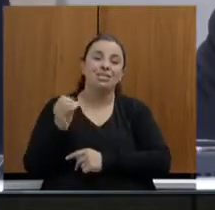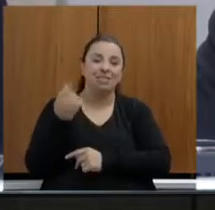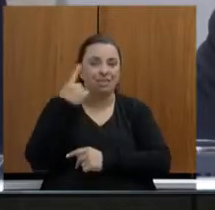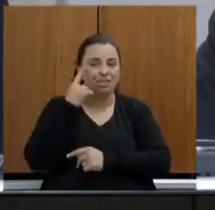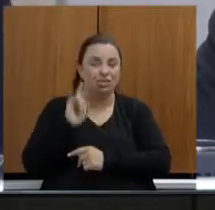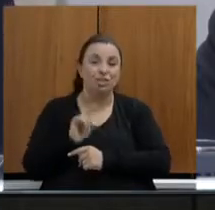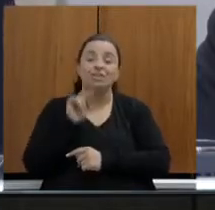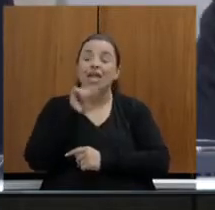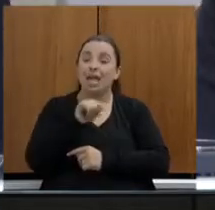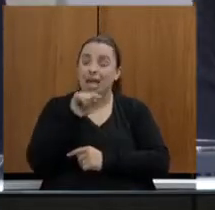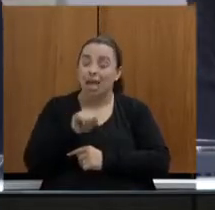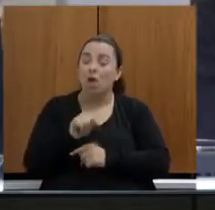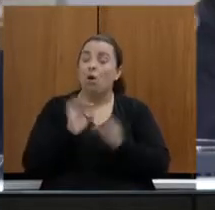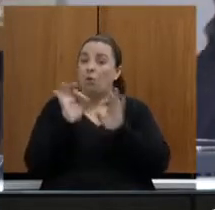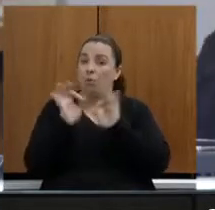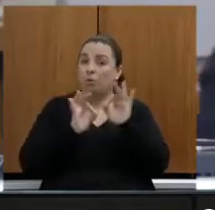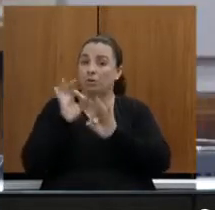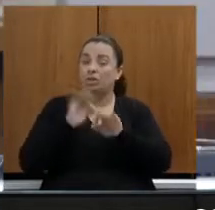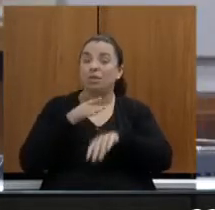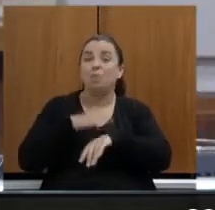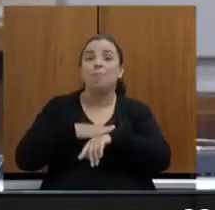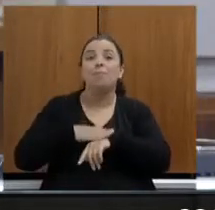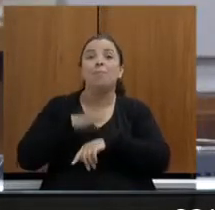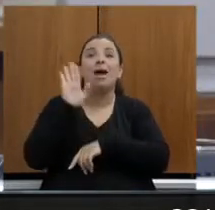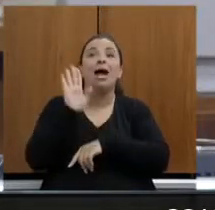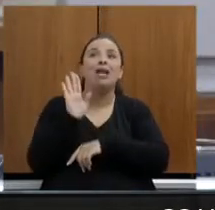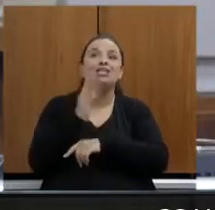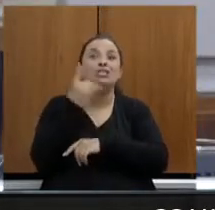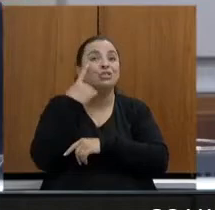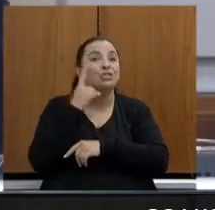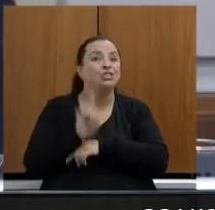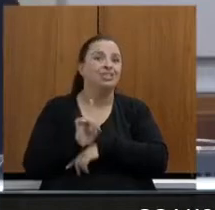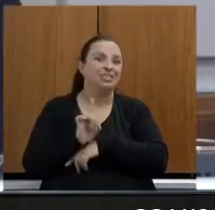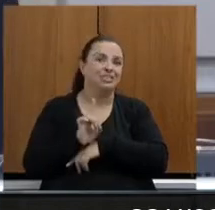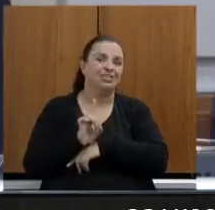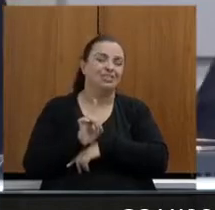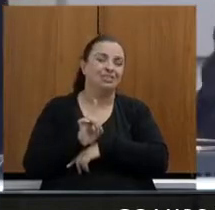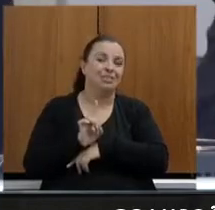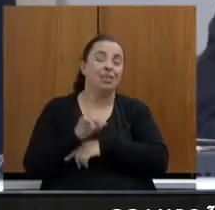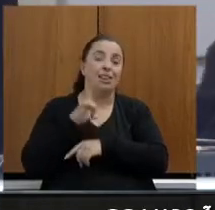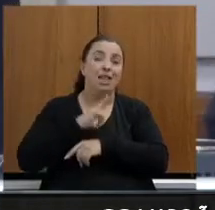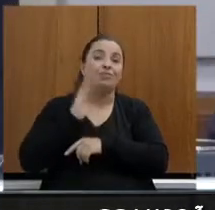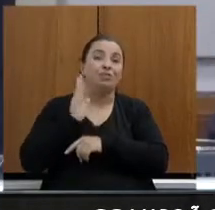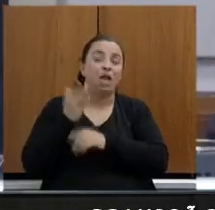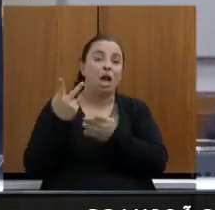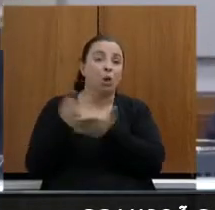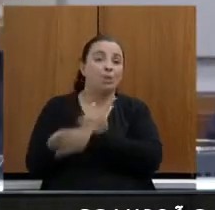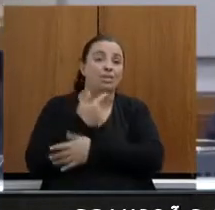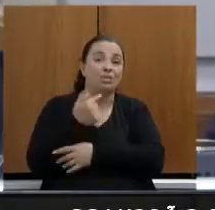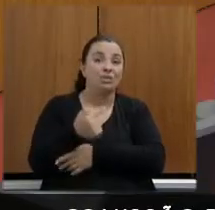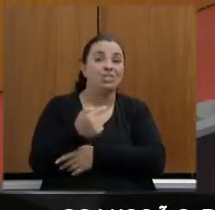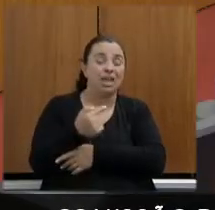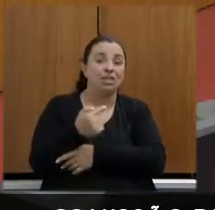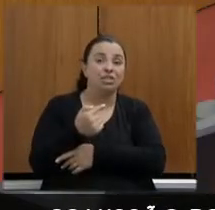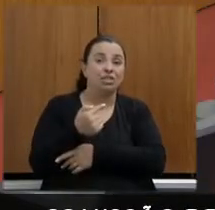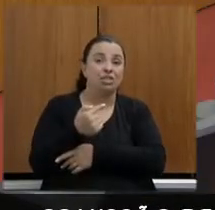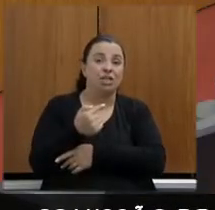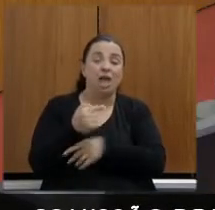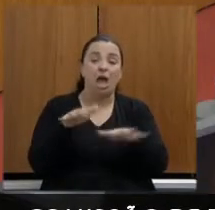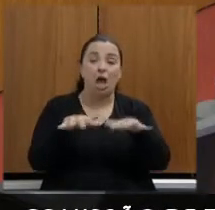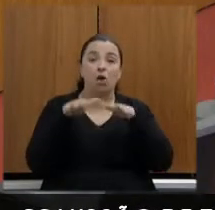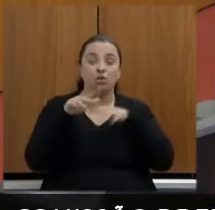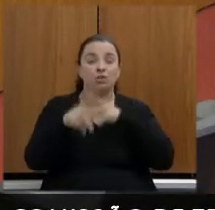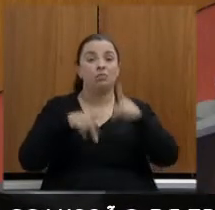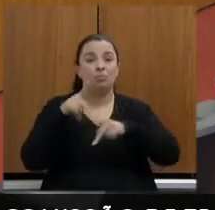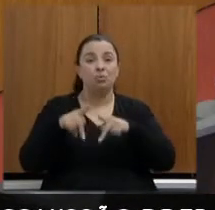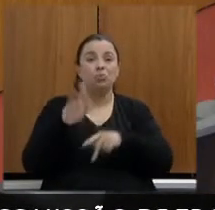mais tempo em consulta pública, em audiência pública. Fizemos mais de sete audiências públicas, uma delas, inclusive, realizada,